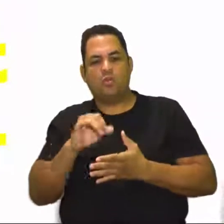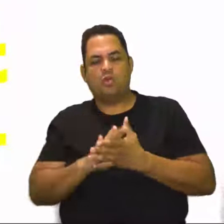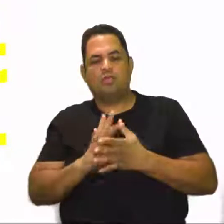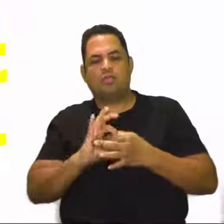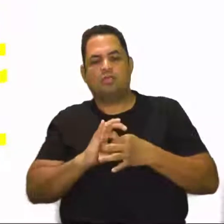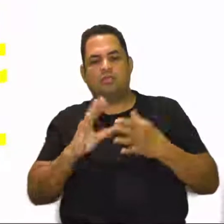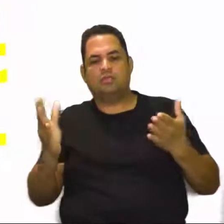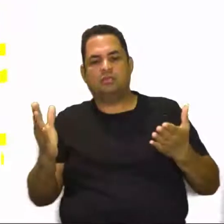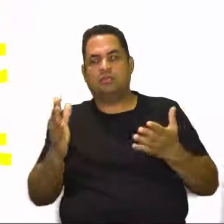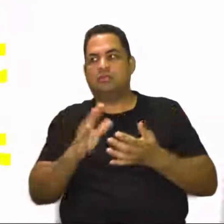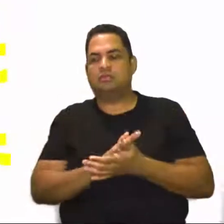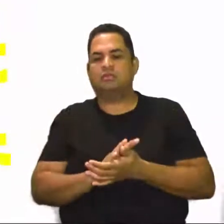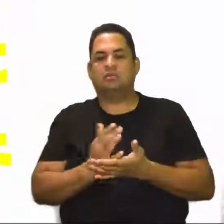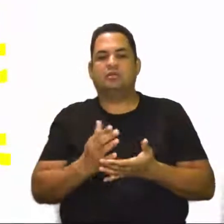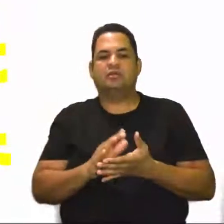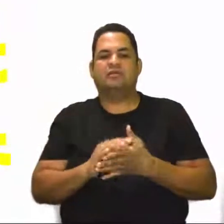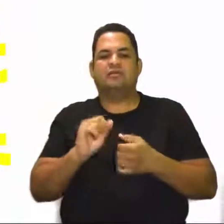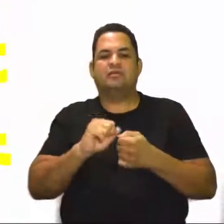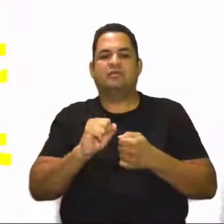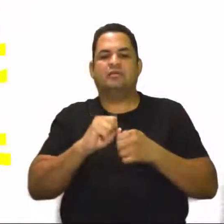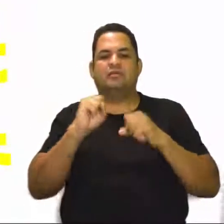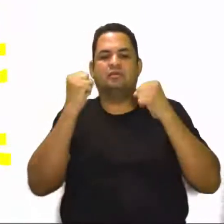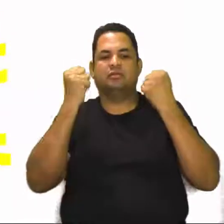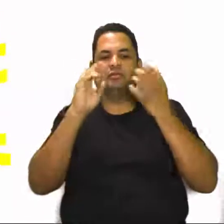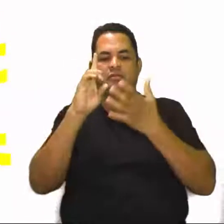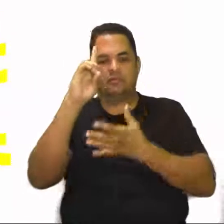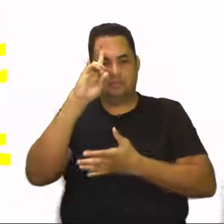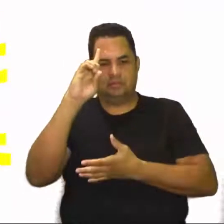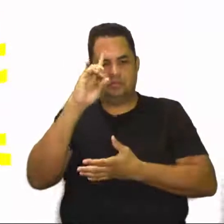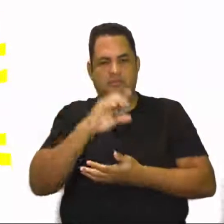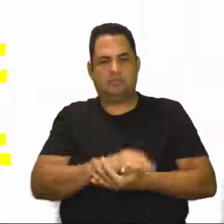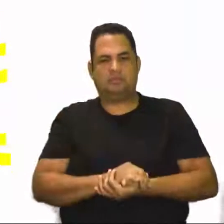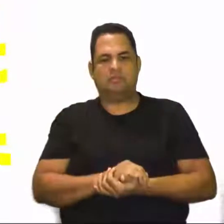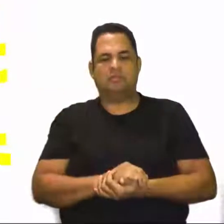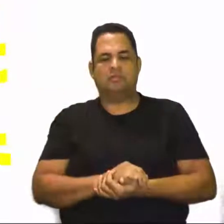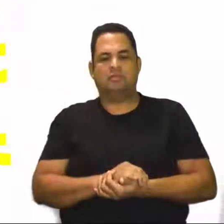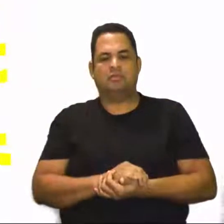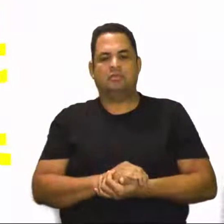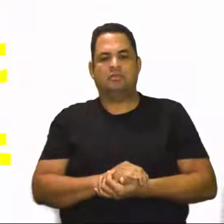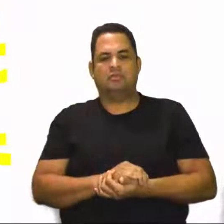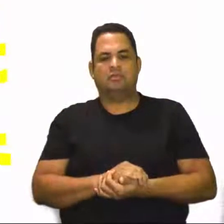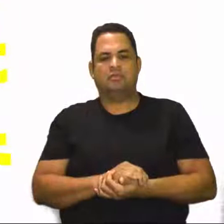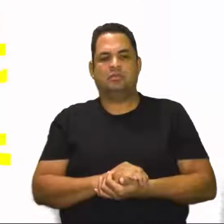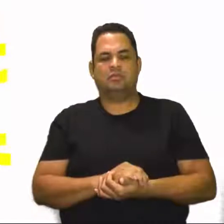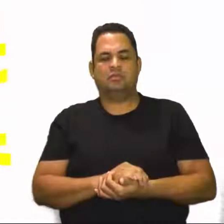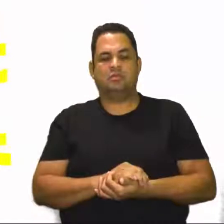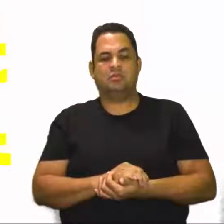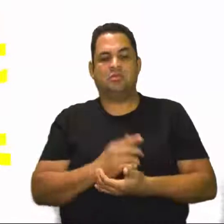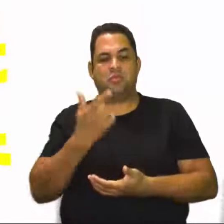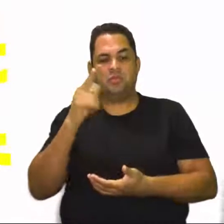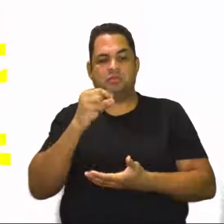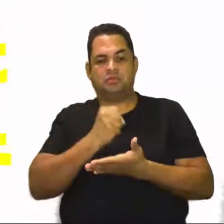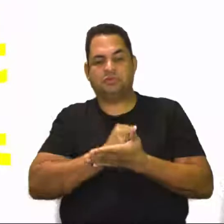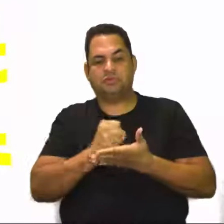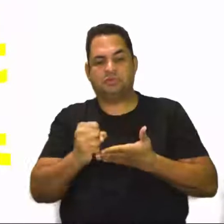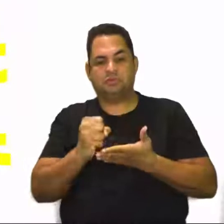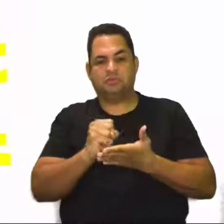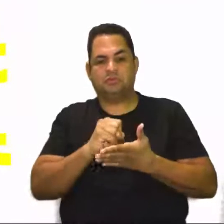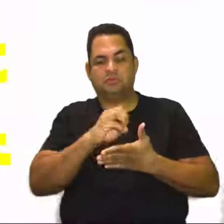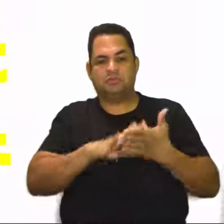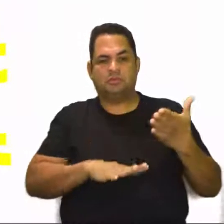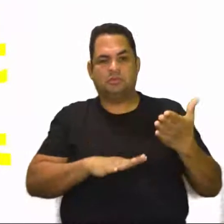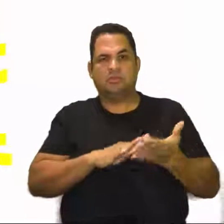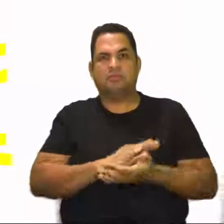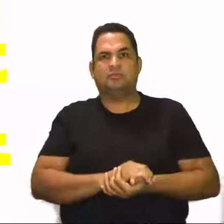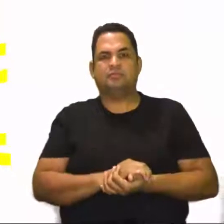e a independência para realizar a atividade do dia a dia. Olha, eu consigo eliminar essa questão aqui já pela palavra